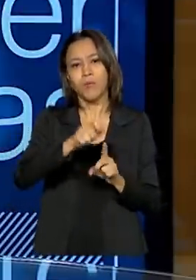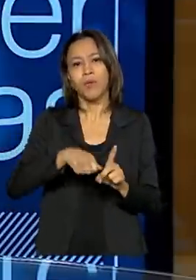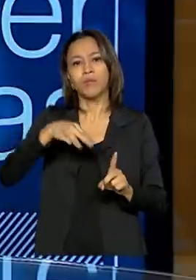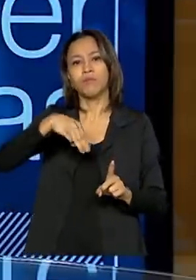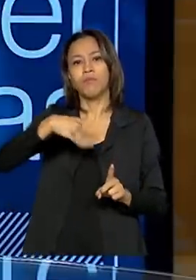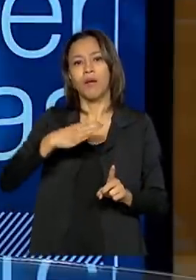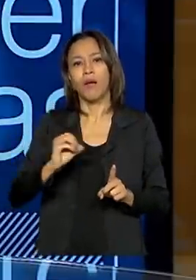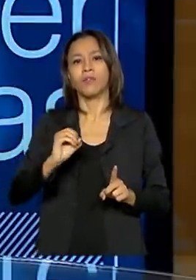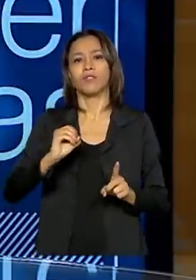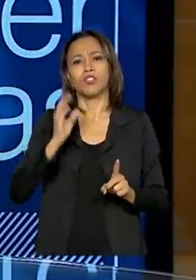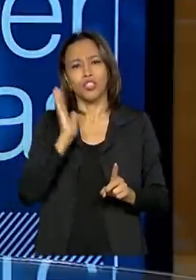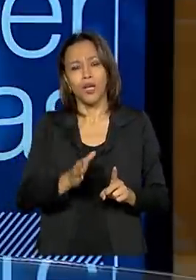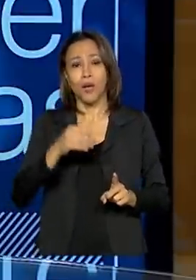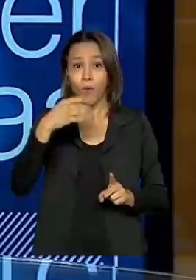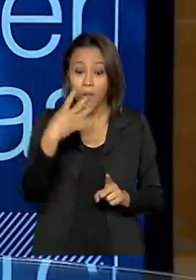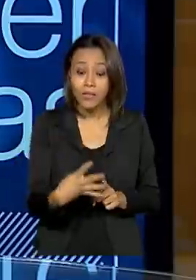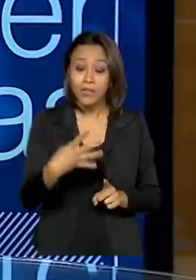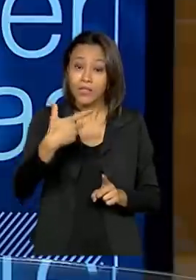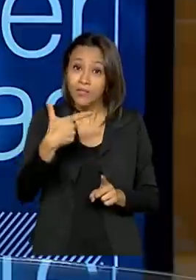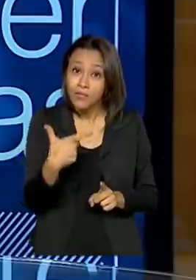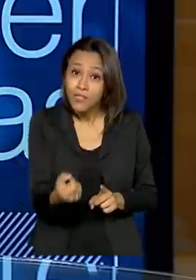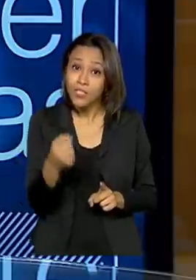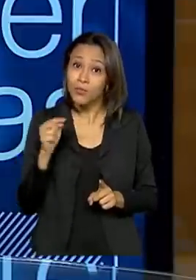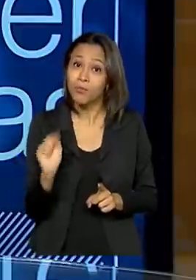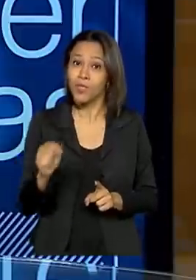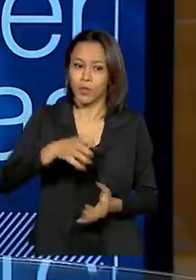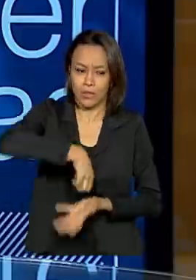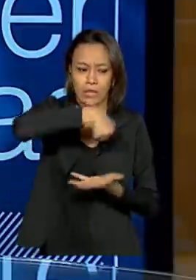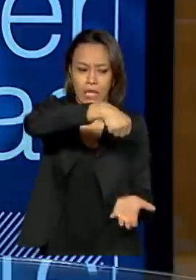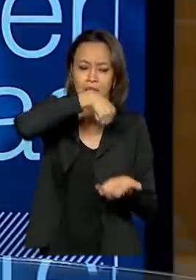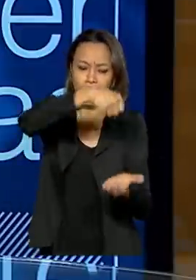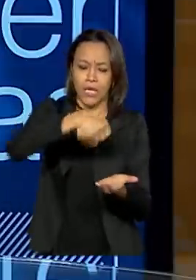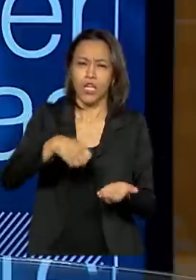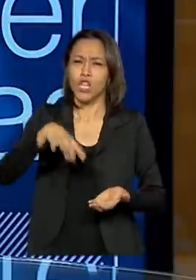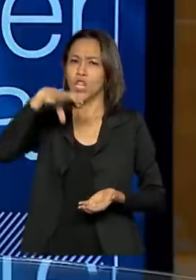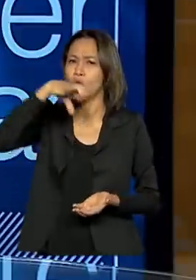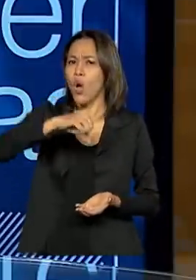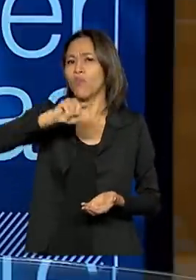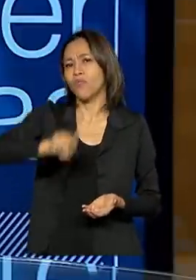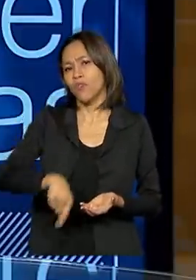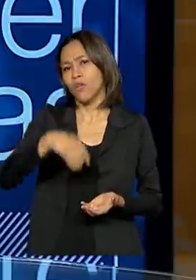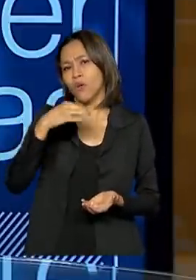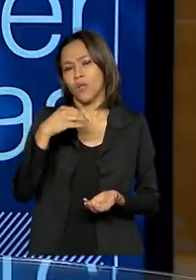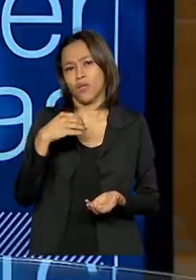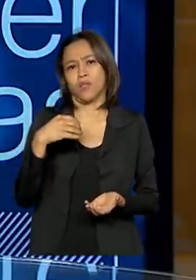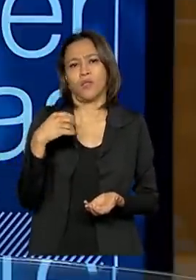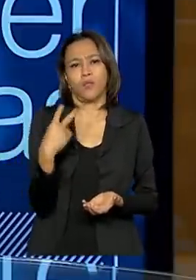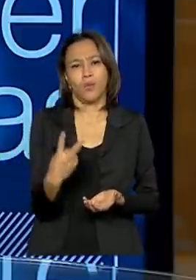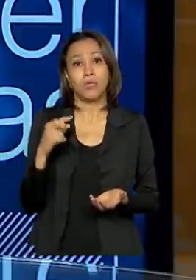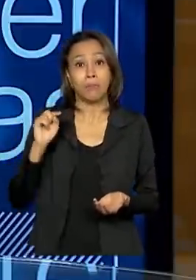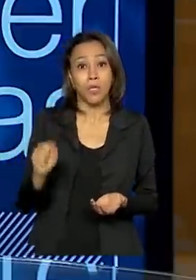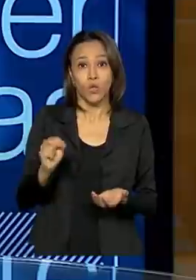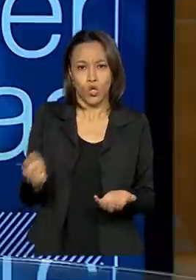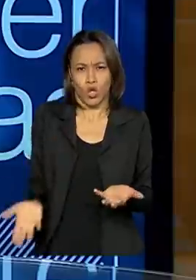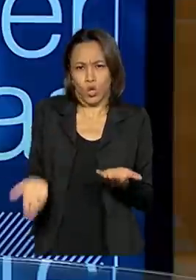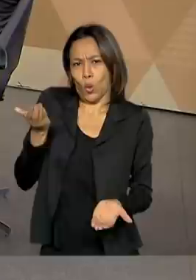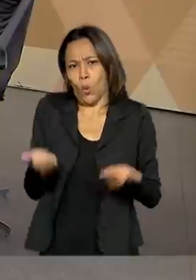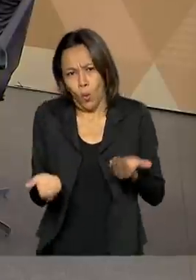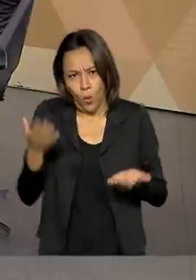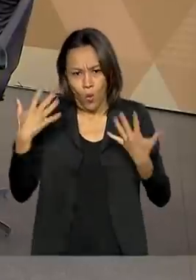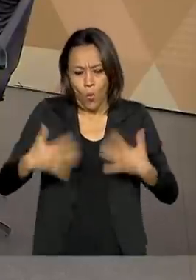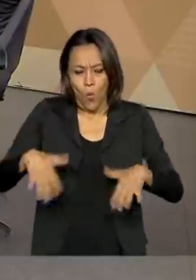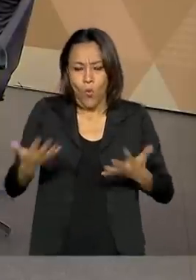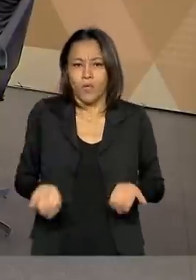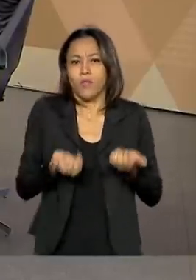fomos caminhando e já estamos na margem de 420 mil cestas básicas, que equivale a aproximadamente 9,2 mil toneladas de alimento entregue nas aldeias.